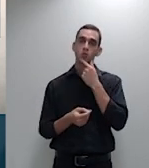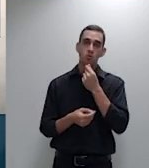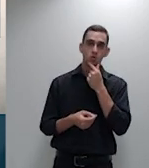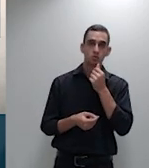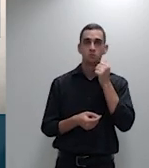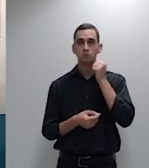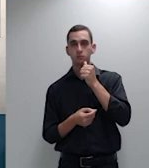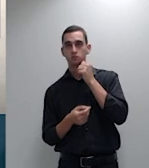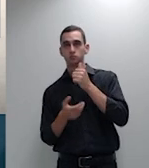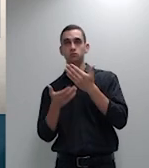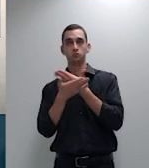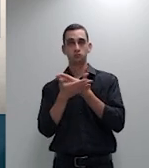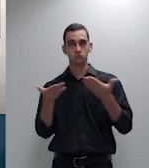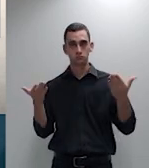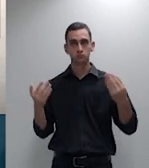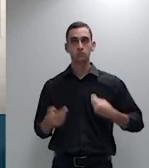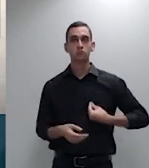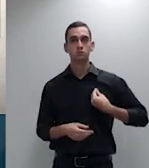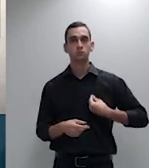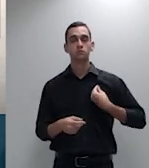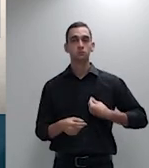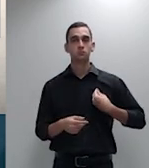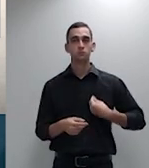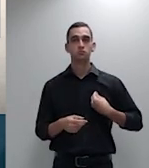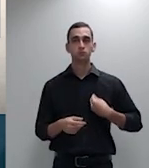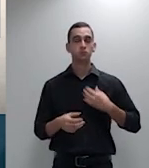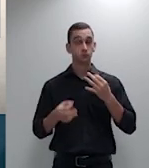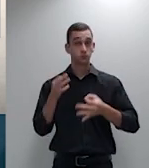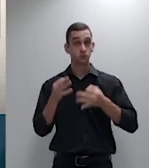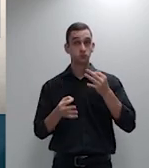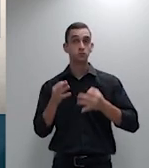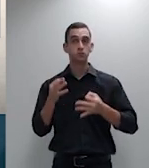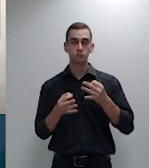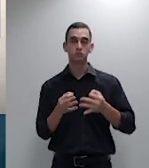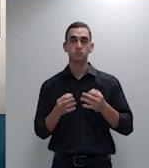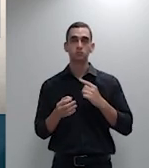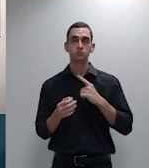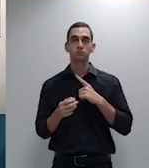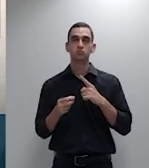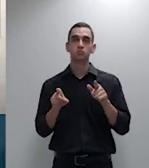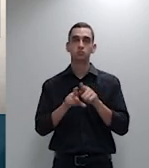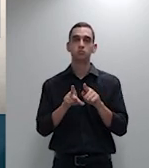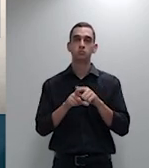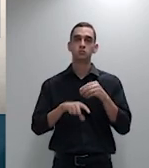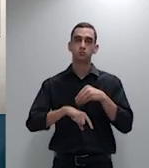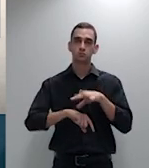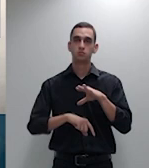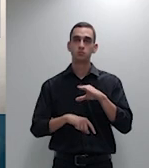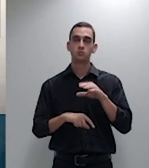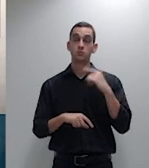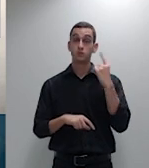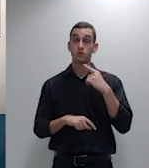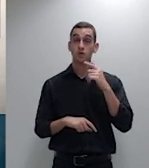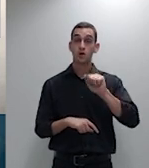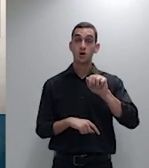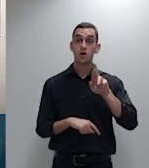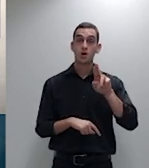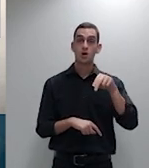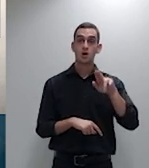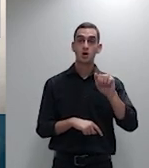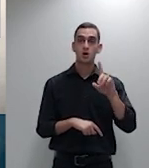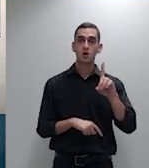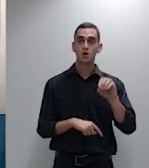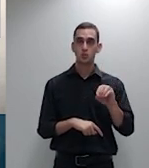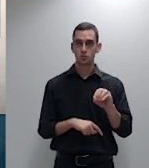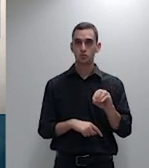virtual na pessoa do sempre conselheiro doutor Arnaldo Rossepe é uma honra ladeá-lo mesmo que virtualmente